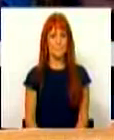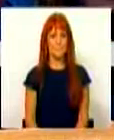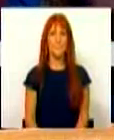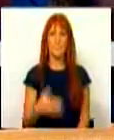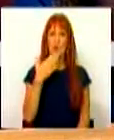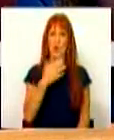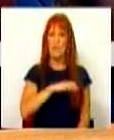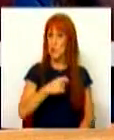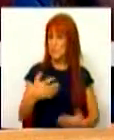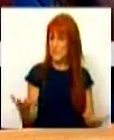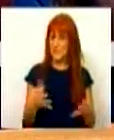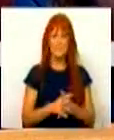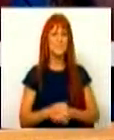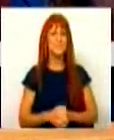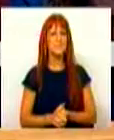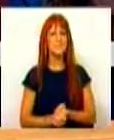Muito obrigado, Sr. Presidente.